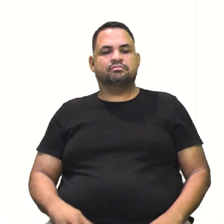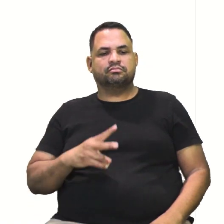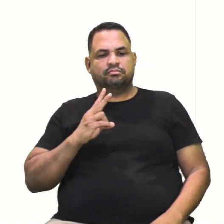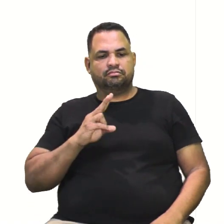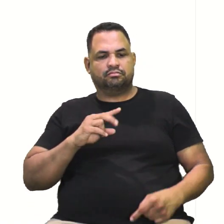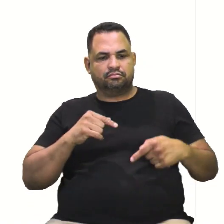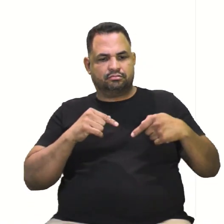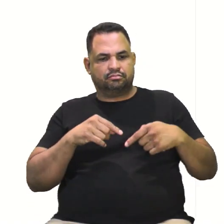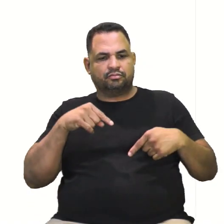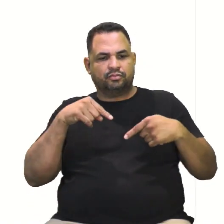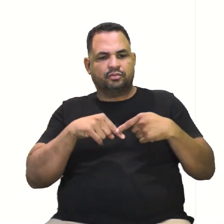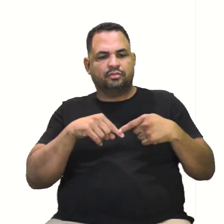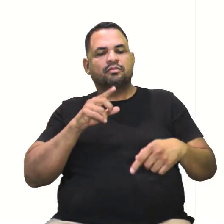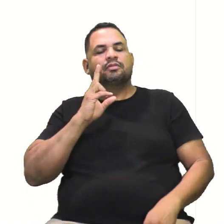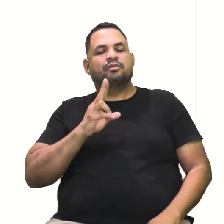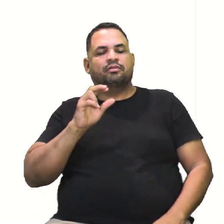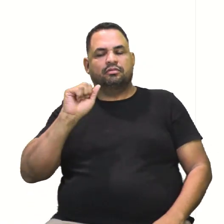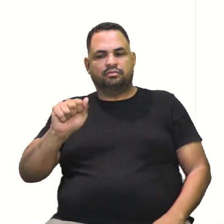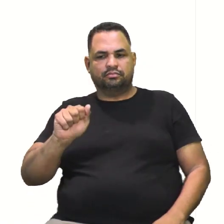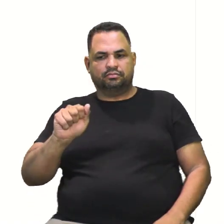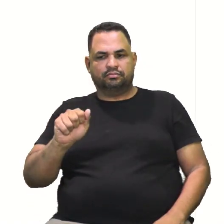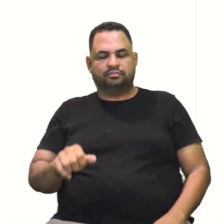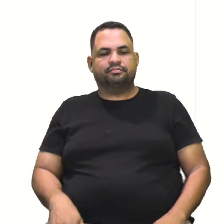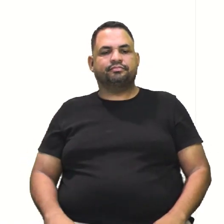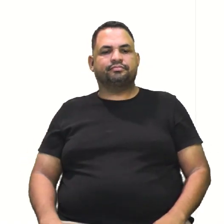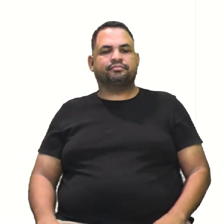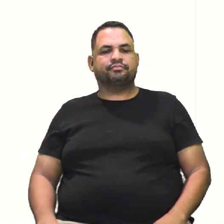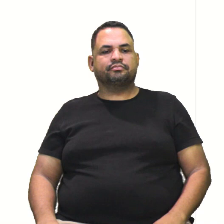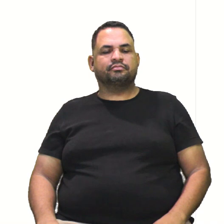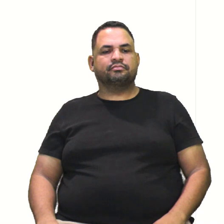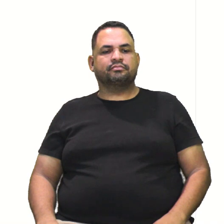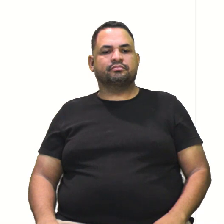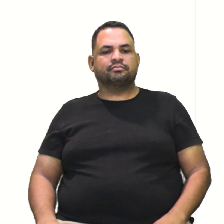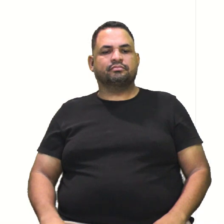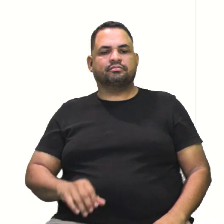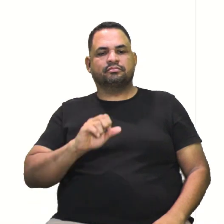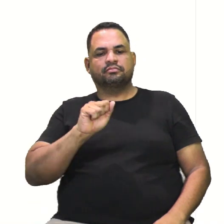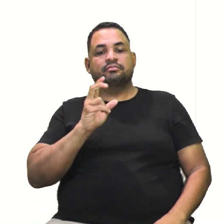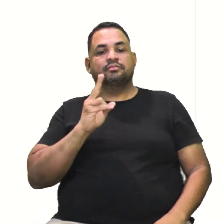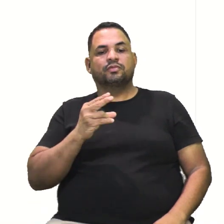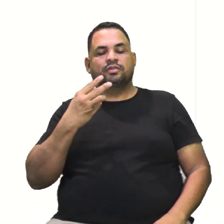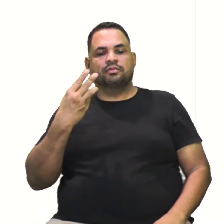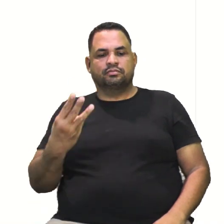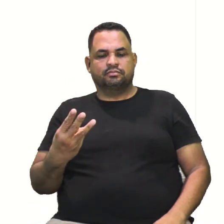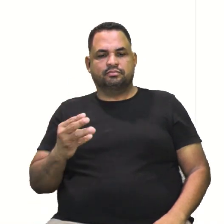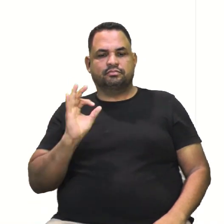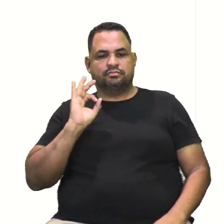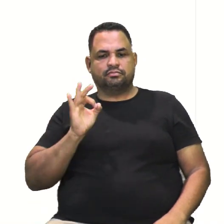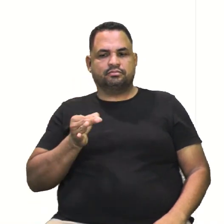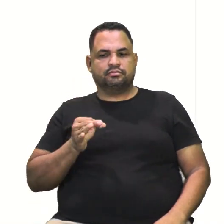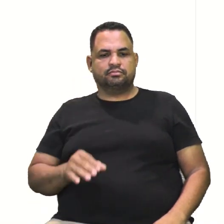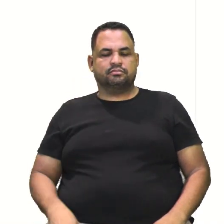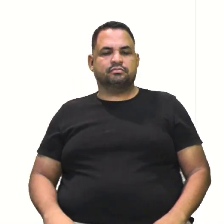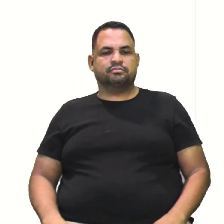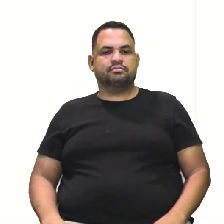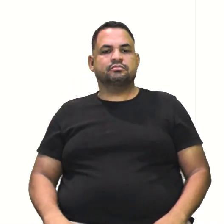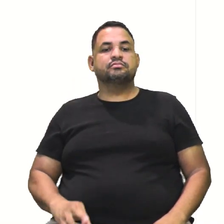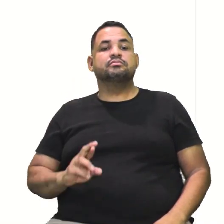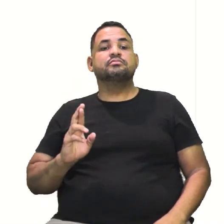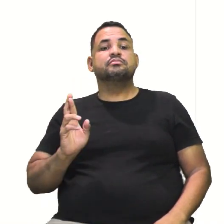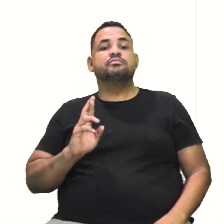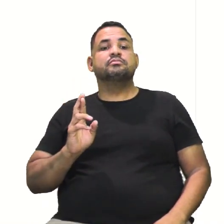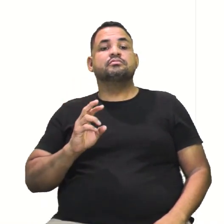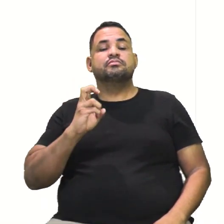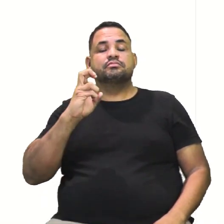coisa que o valor do A, não é? Isso. Isso, então eu já sei que o A vale 3, certo? Certo. E quem é o 5?